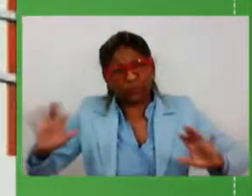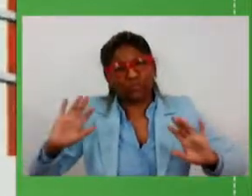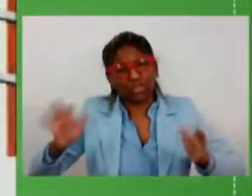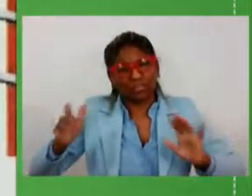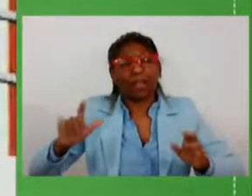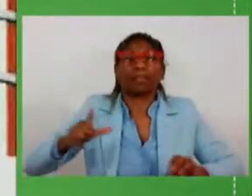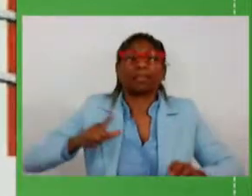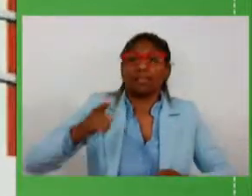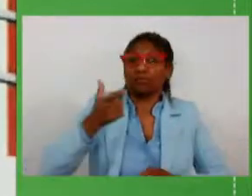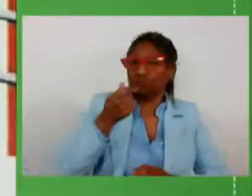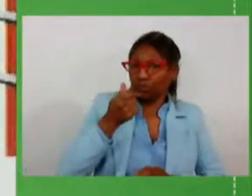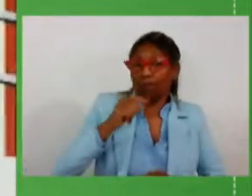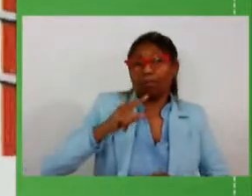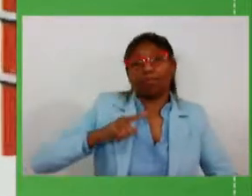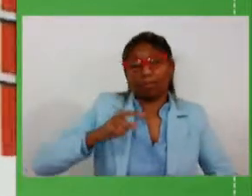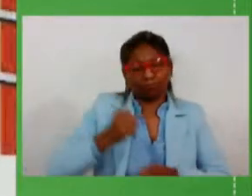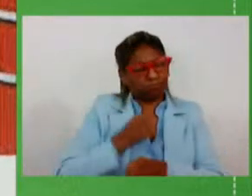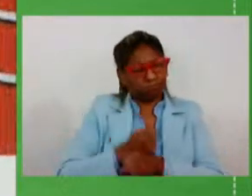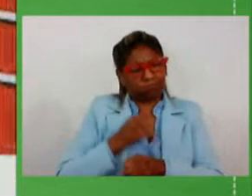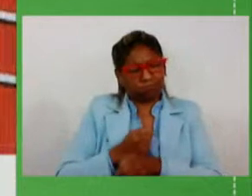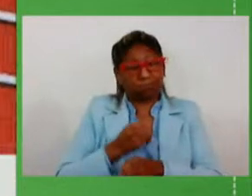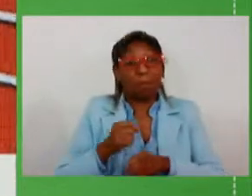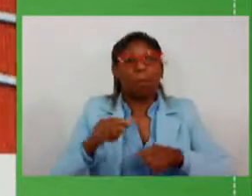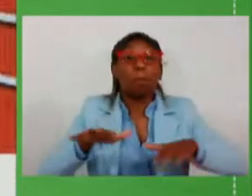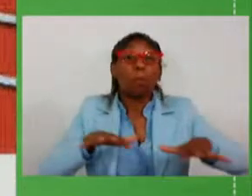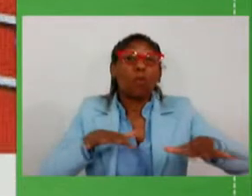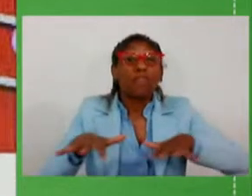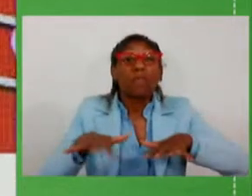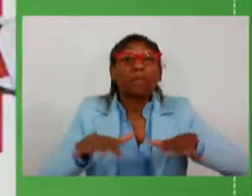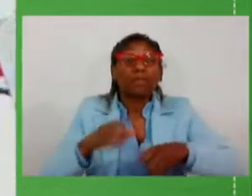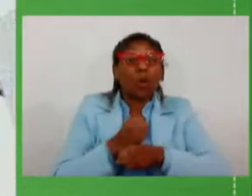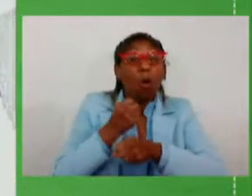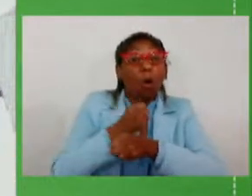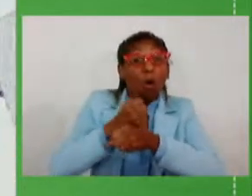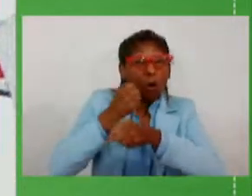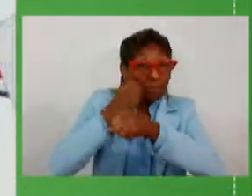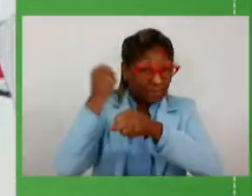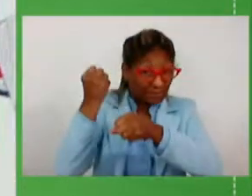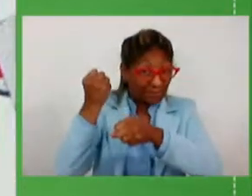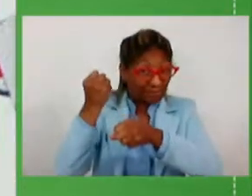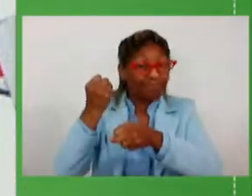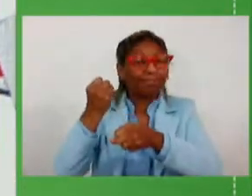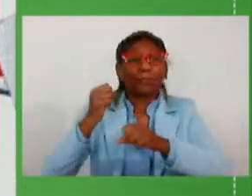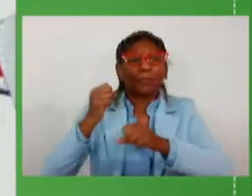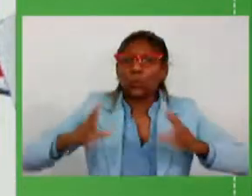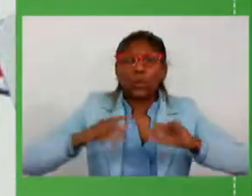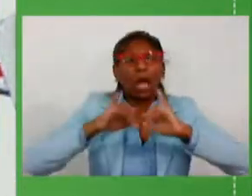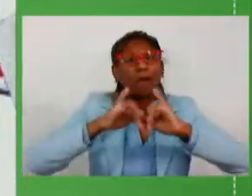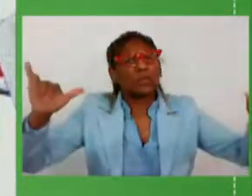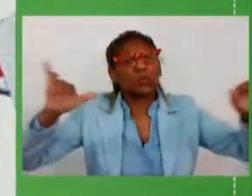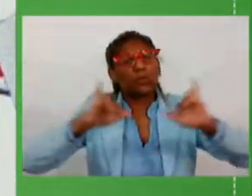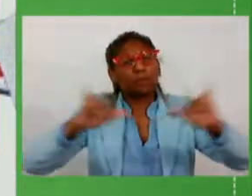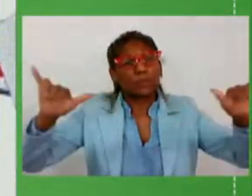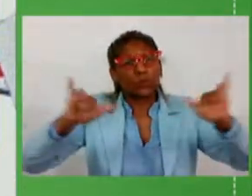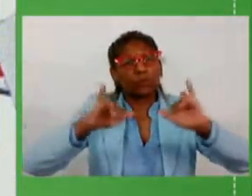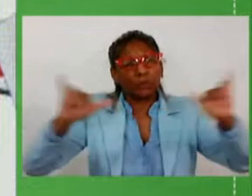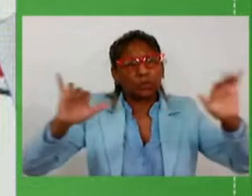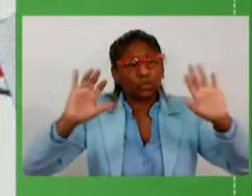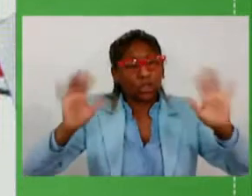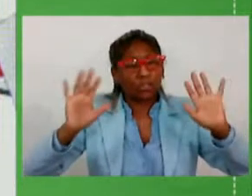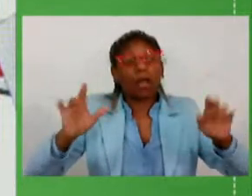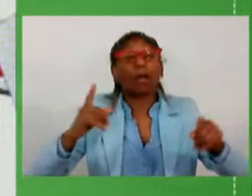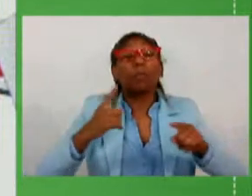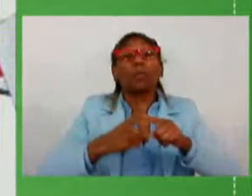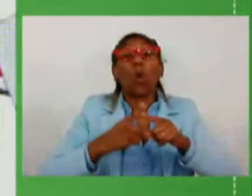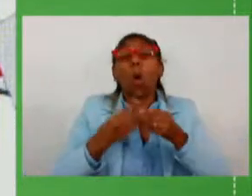acontecendo movimentando essas obras e todo o anúncio que aqui foi feito foi dentro de um critério